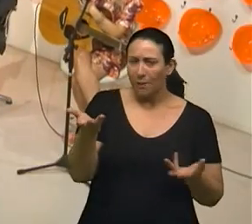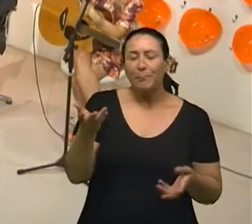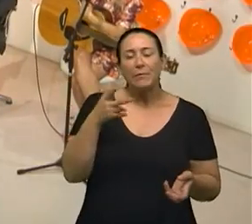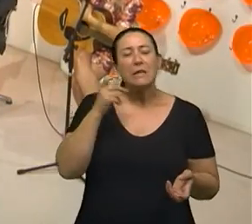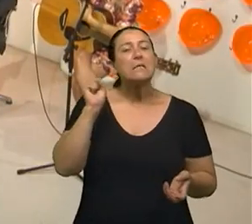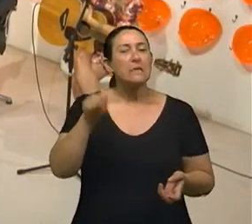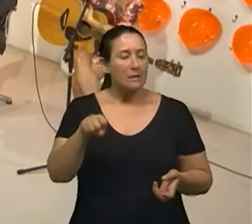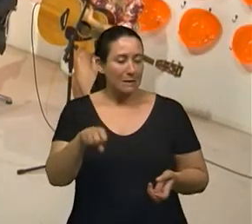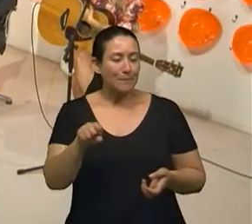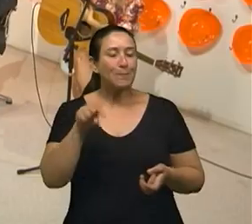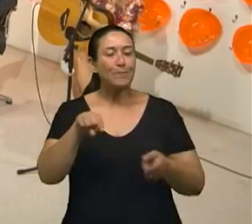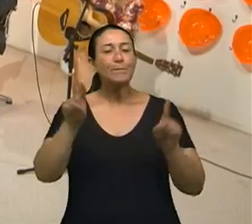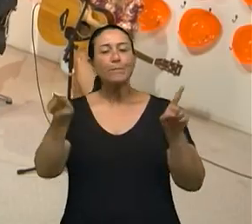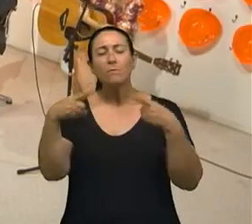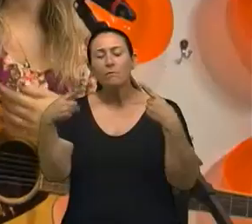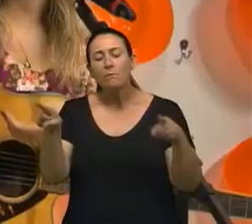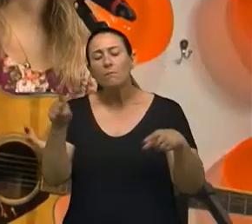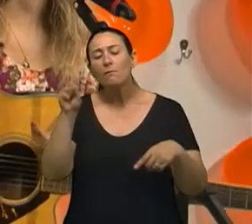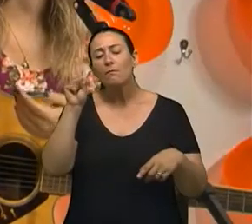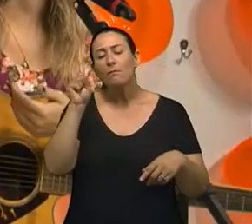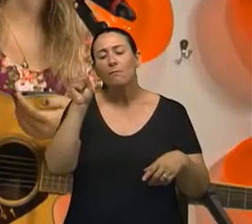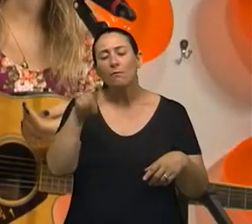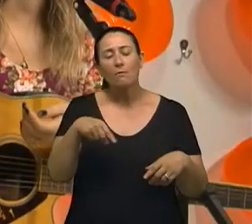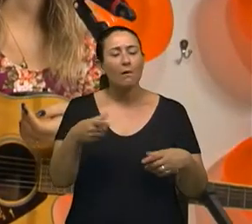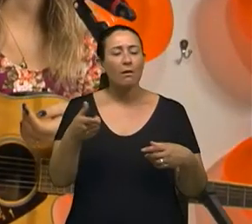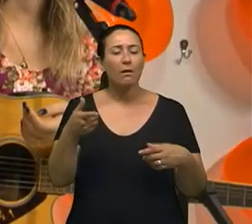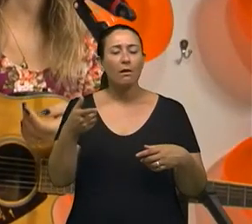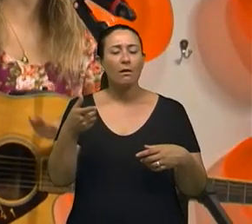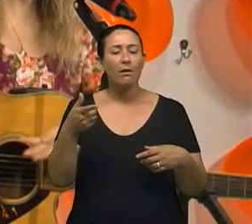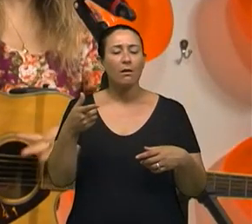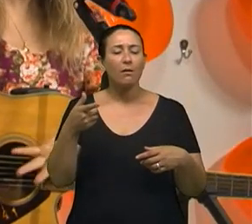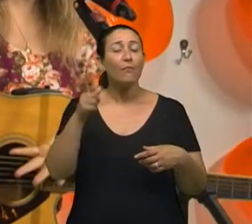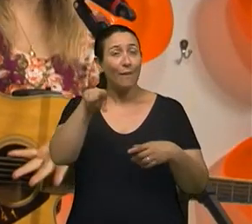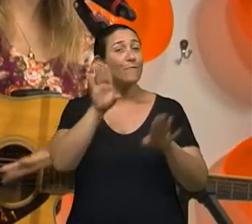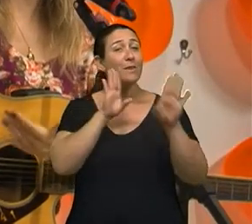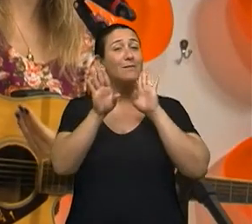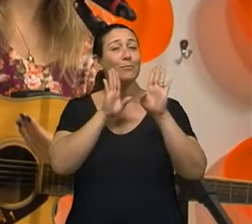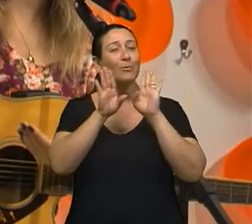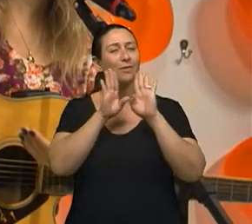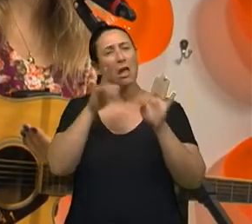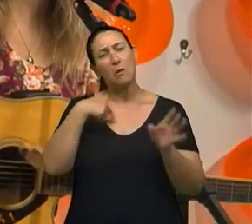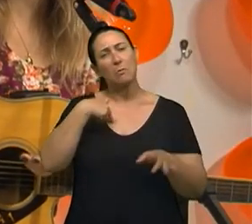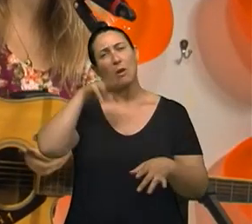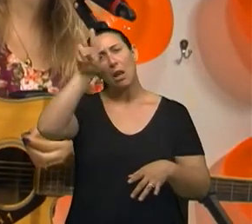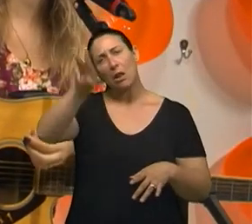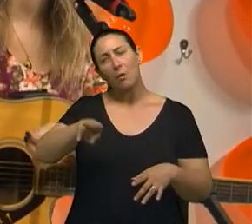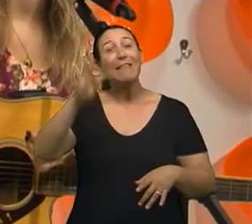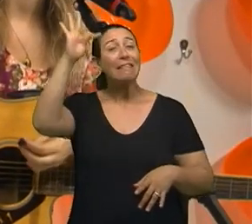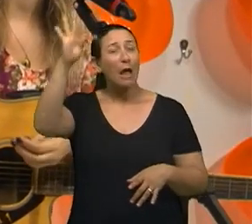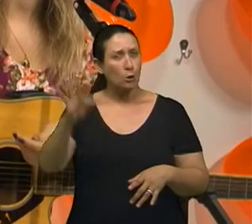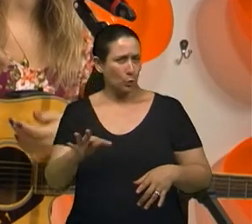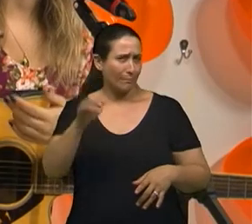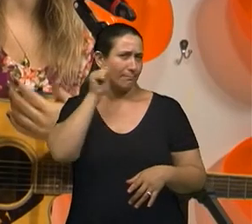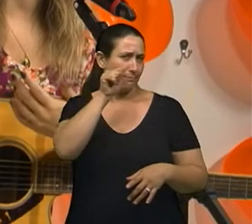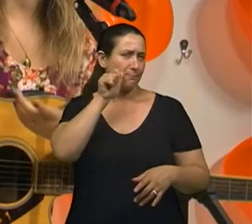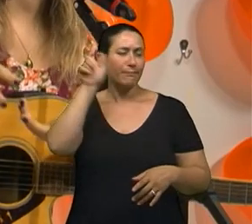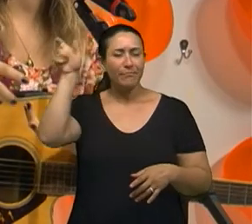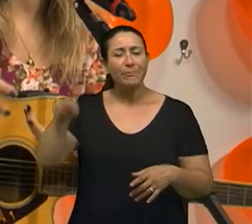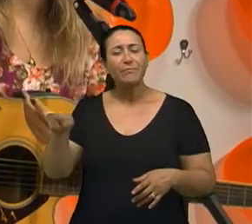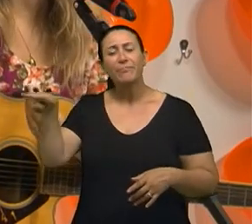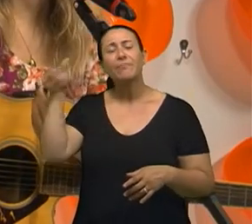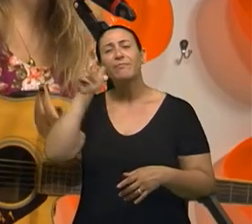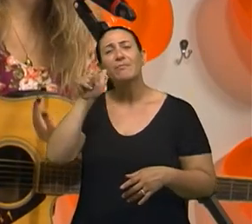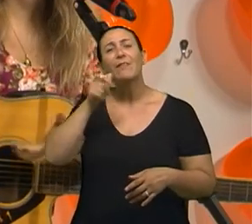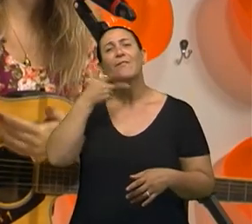essa música, ela foi feita através de um, no Facebook eu li um texto de uma menina que na verdade ela estava